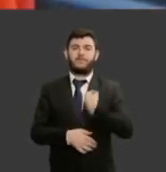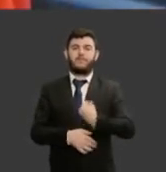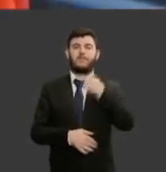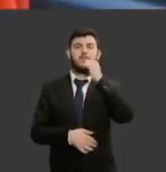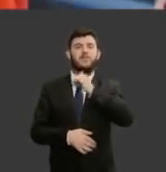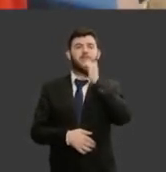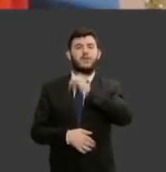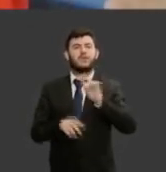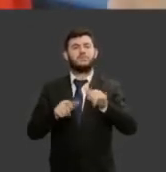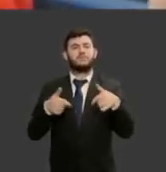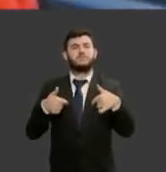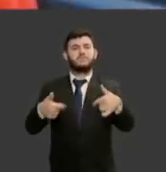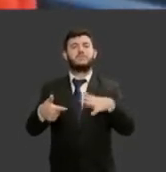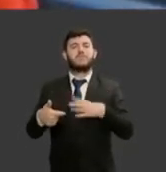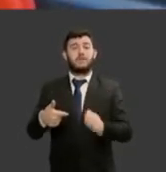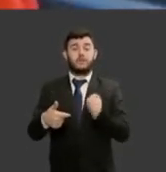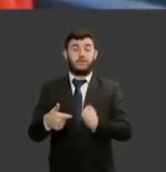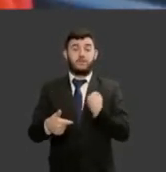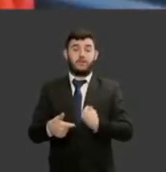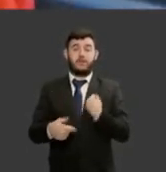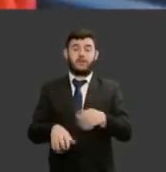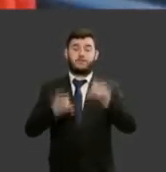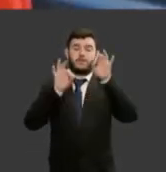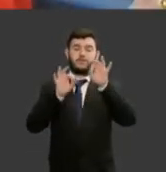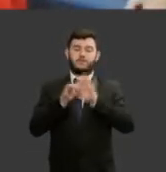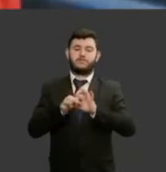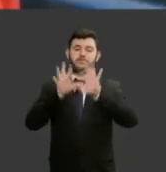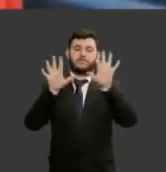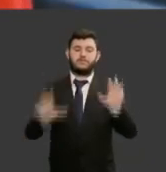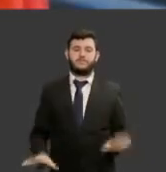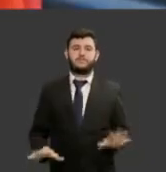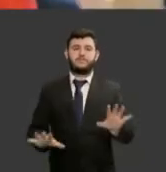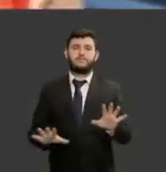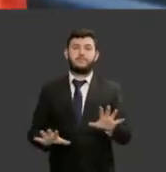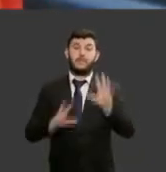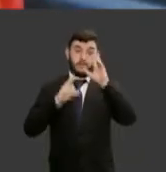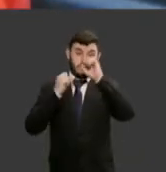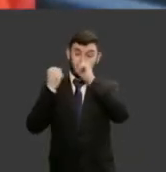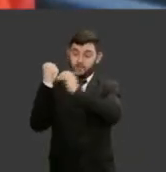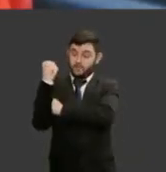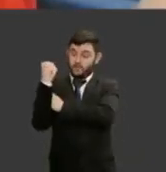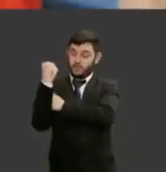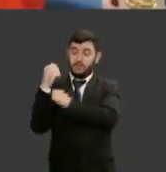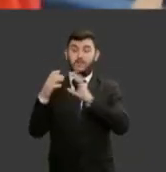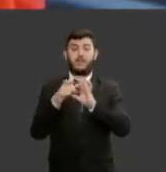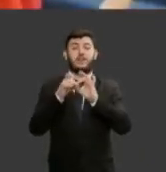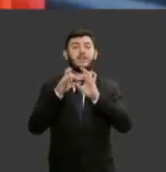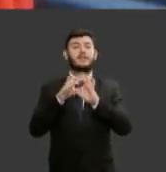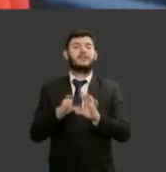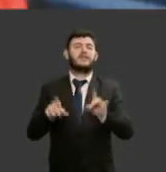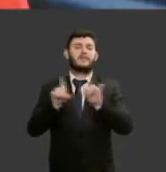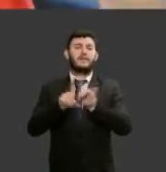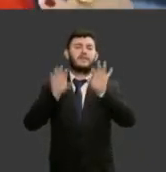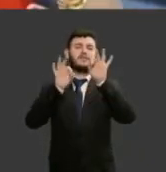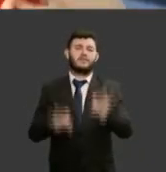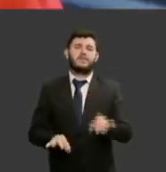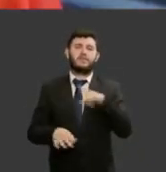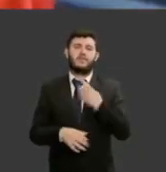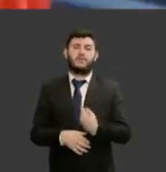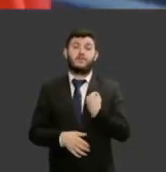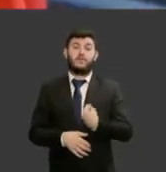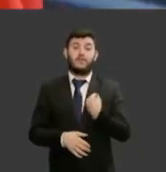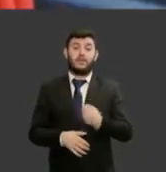sua liberdade a sua dignidade a sua força para que nós pudéssemos chegar até aqui chegar até aqui com o direito de ser